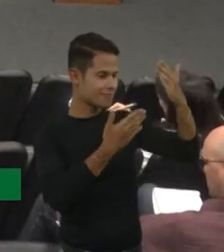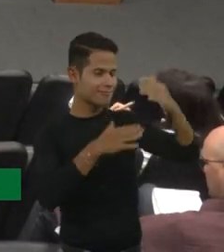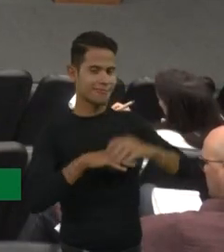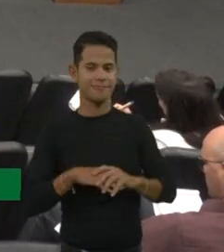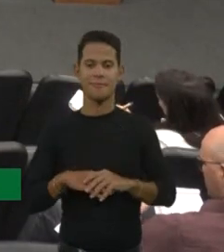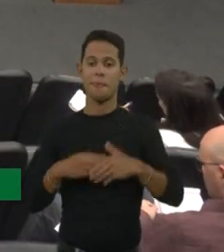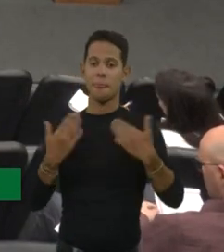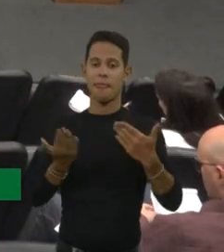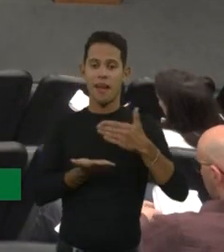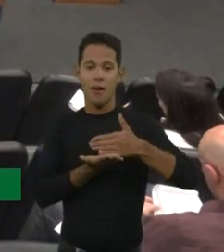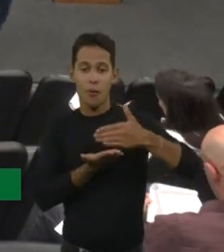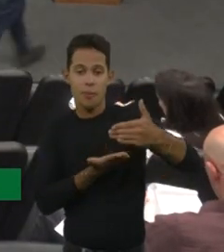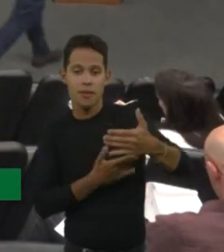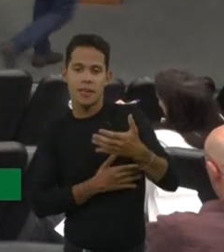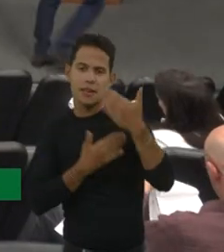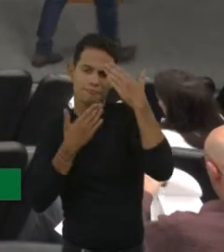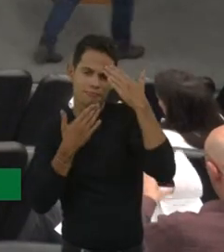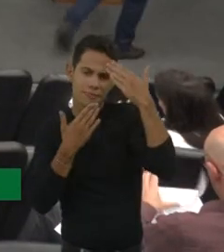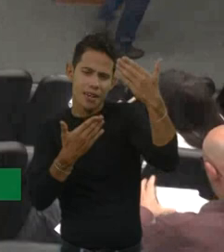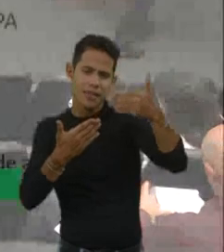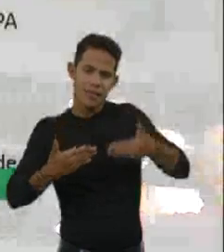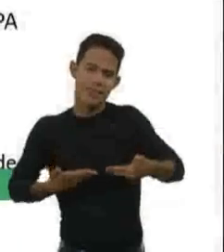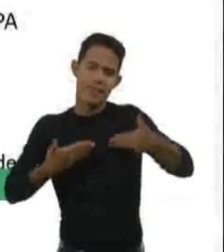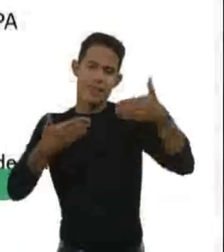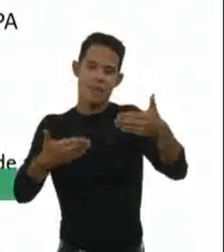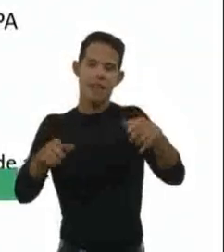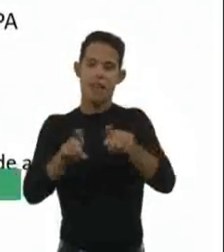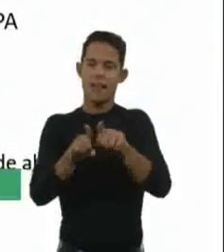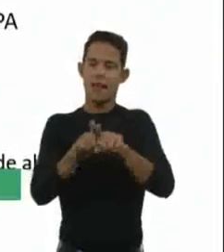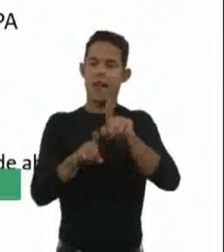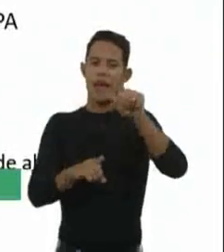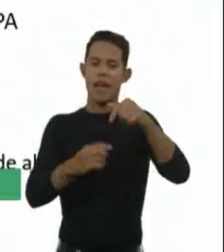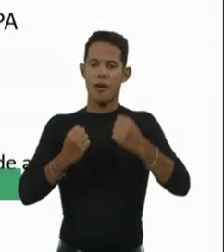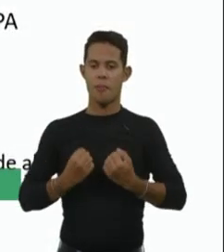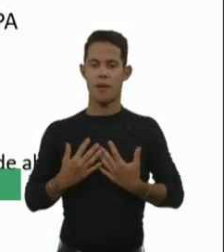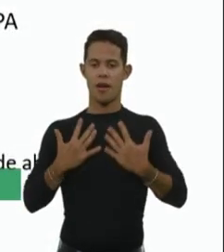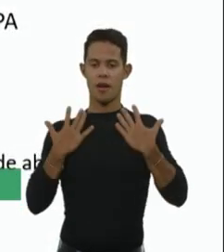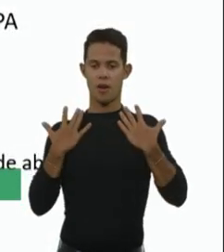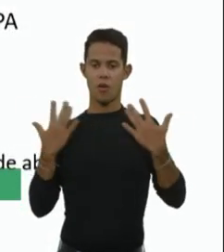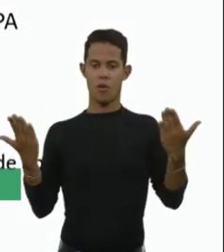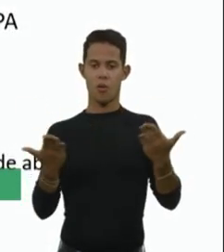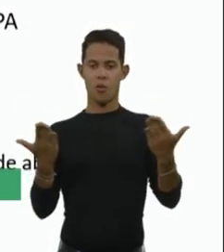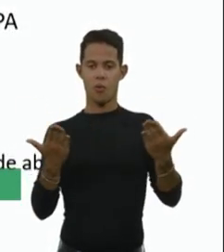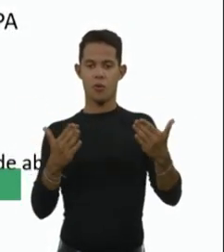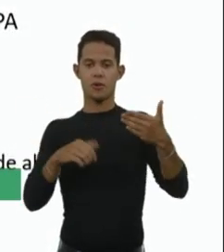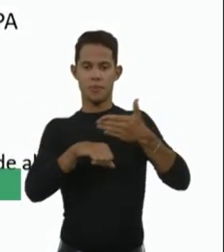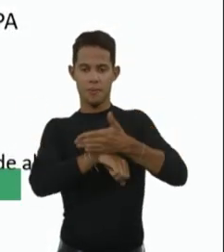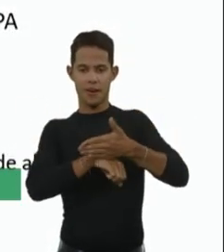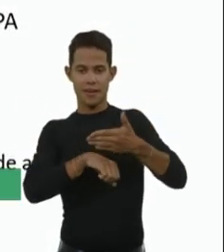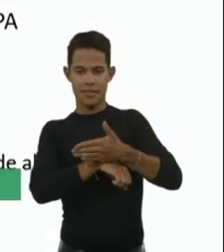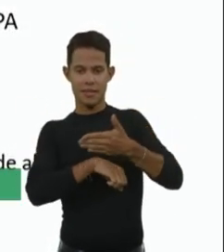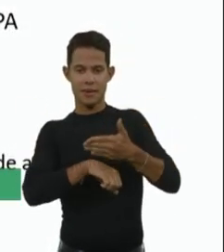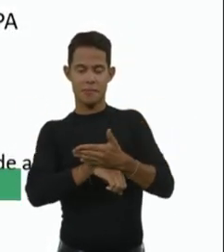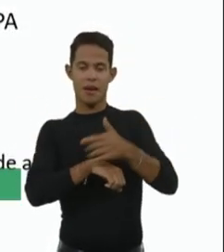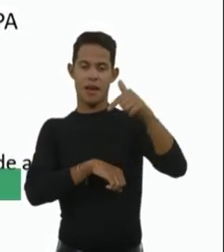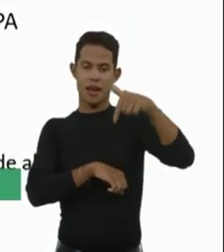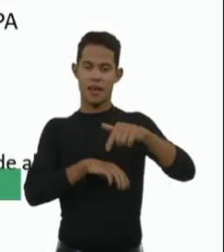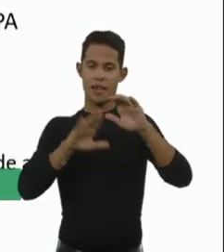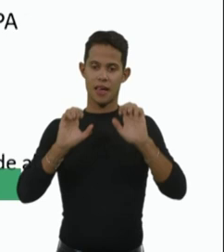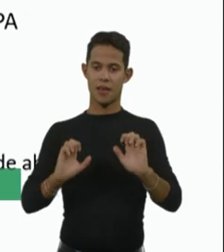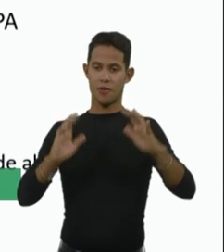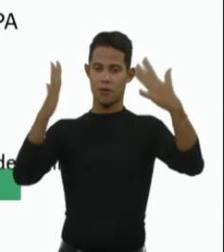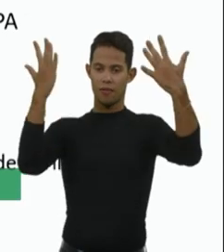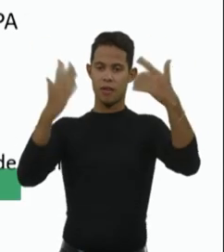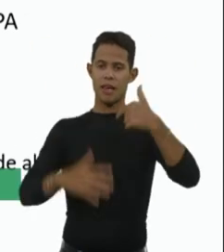agradecer o convite, dizer que é uma honra estar participando desse fórum de doenças raras. Infelizmente, eu estou